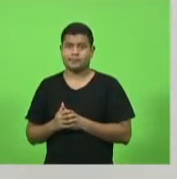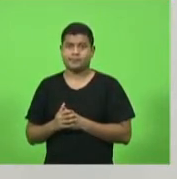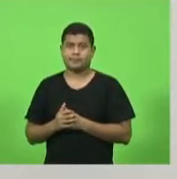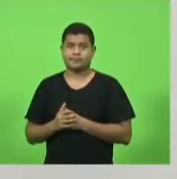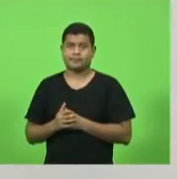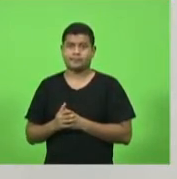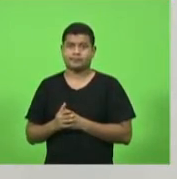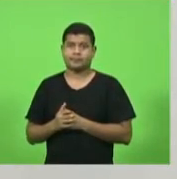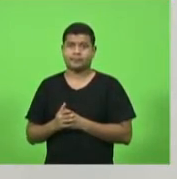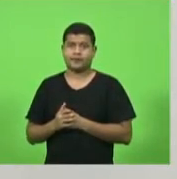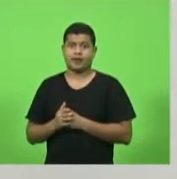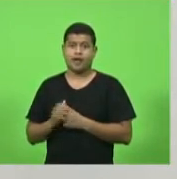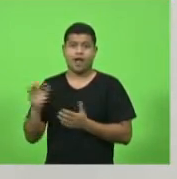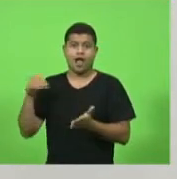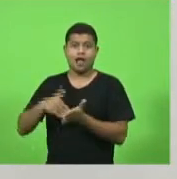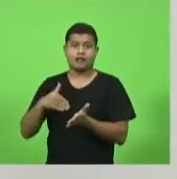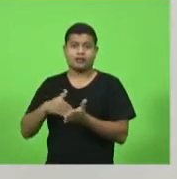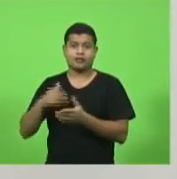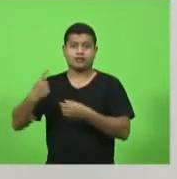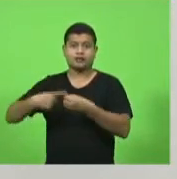Não, até Coronel Martins.